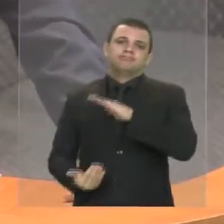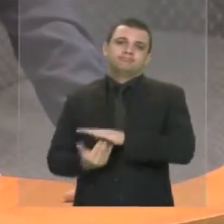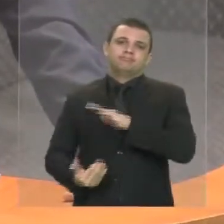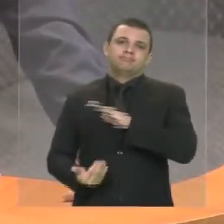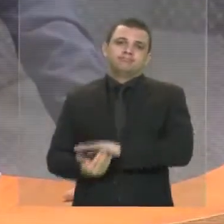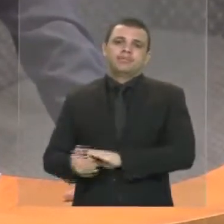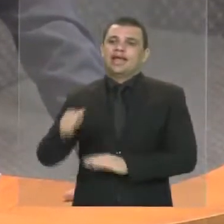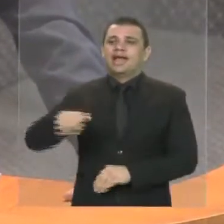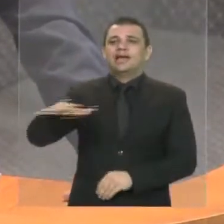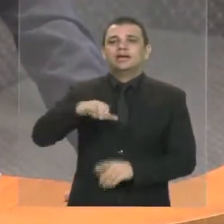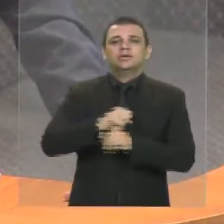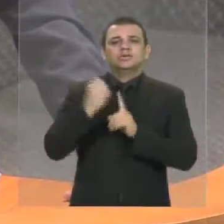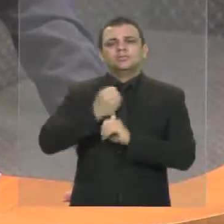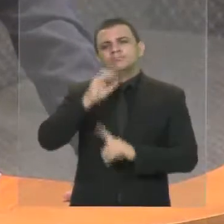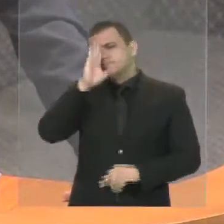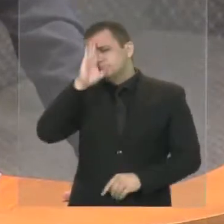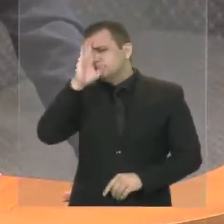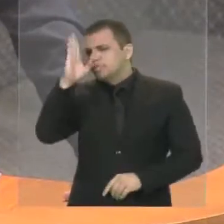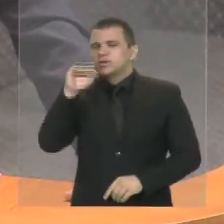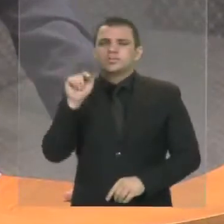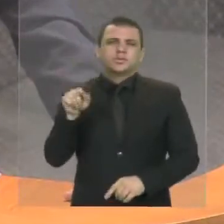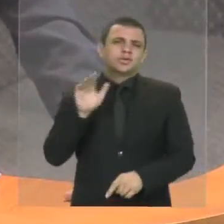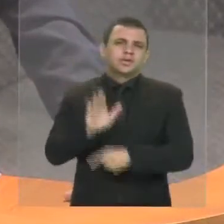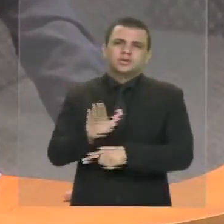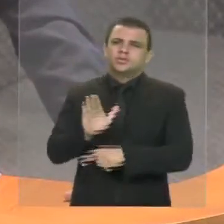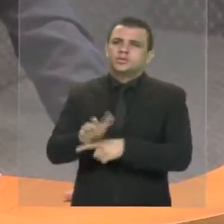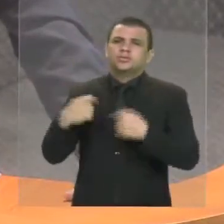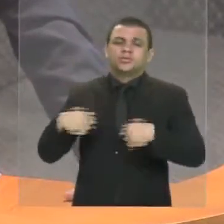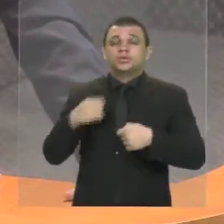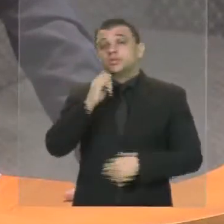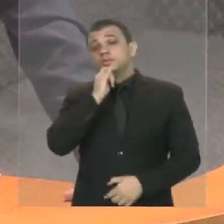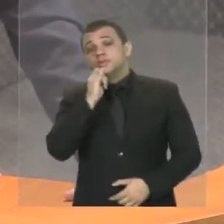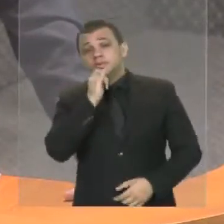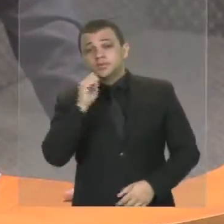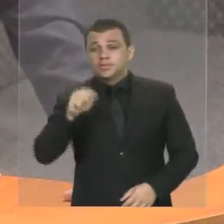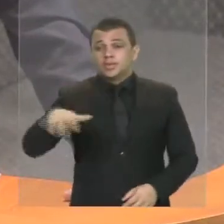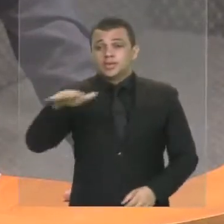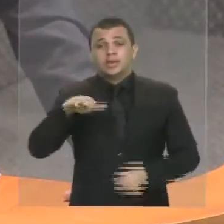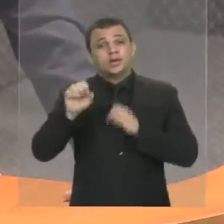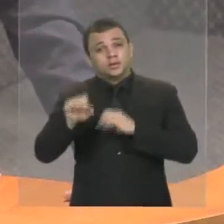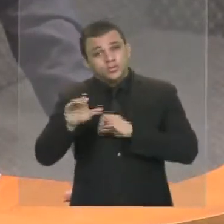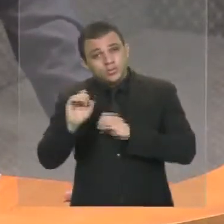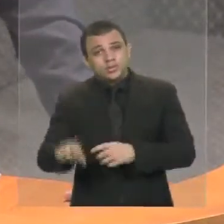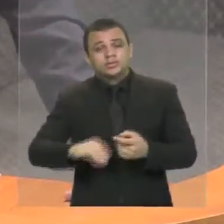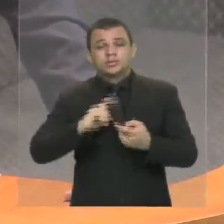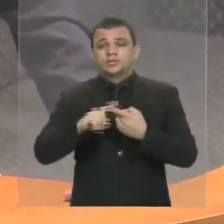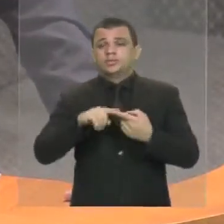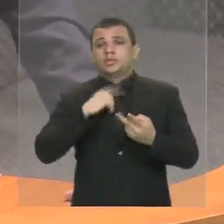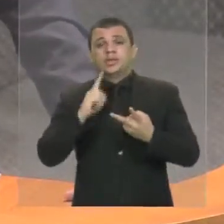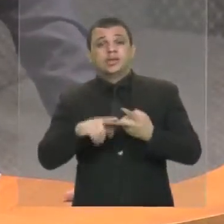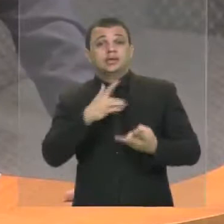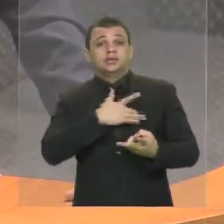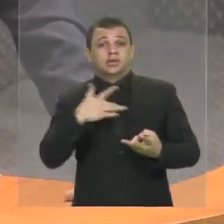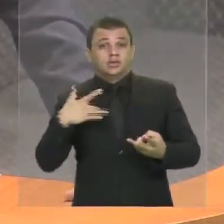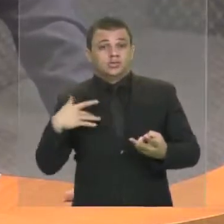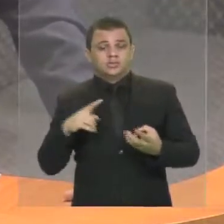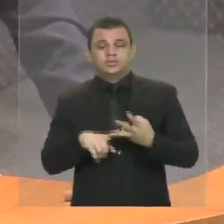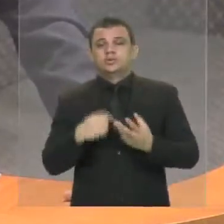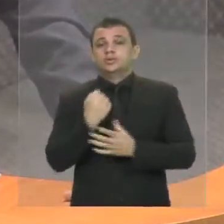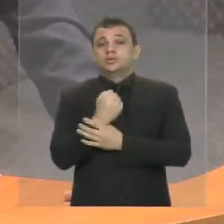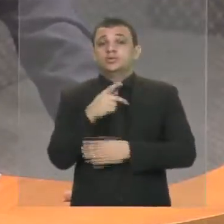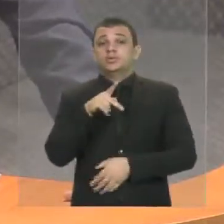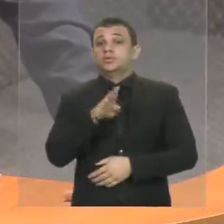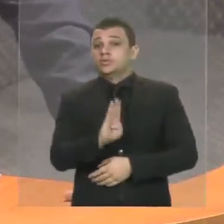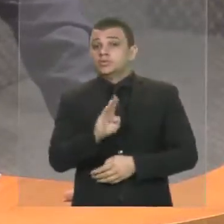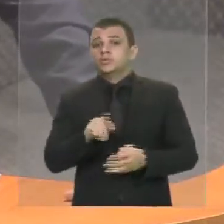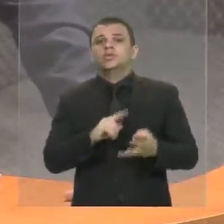sensíveis da população, como, por exemplo, educação, saúde, segurança pública, serão